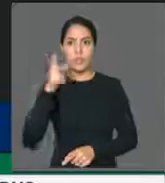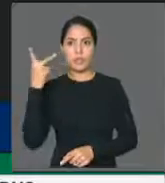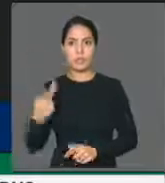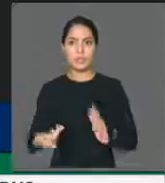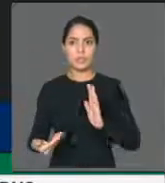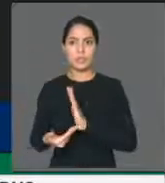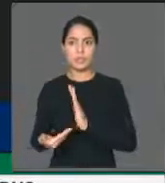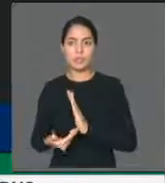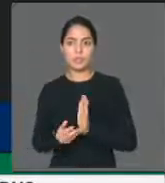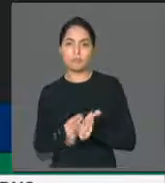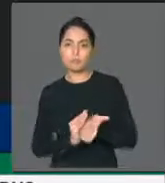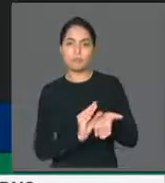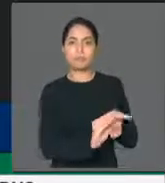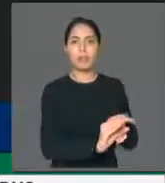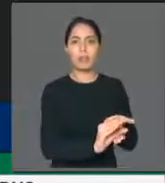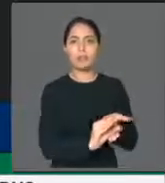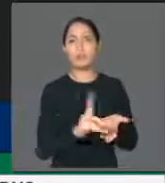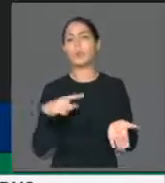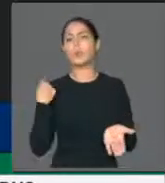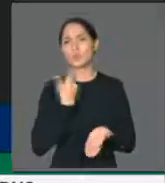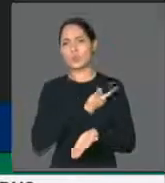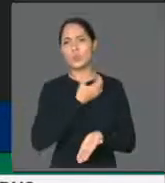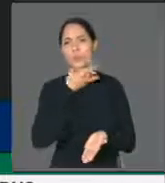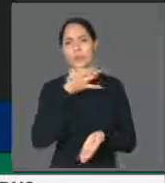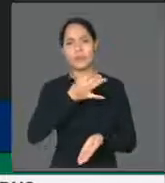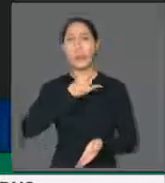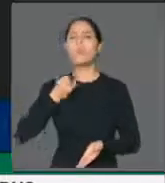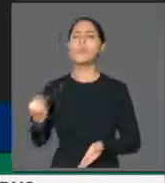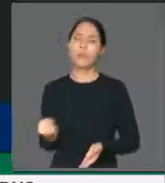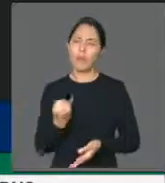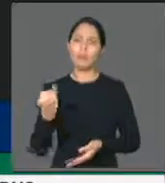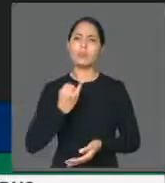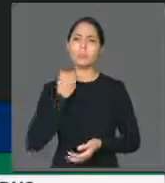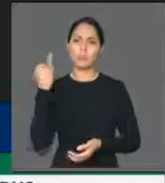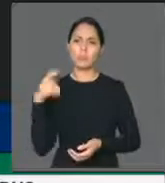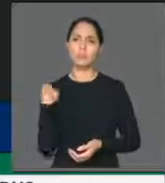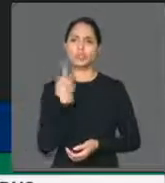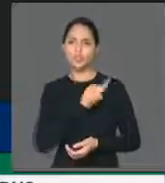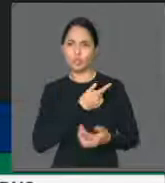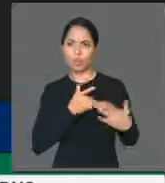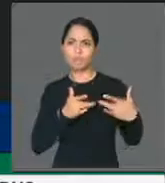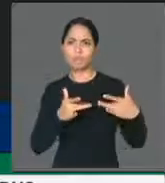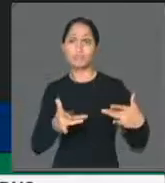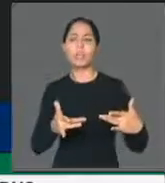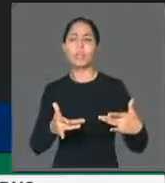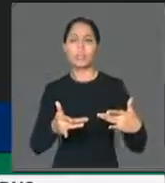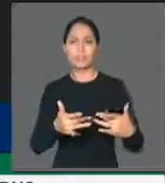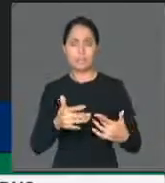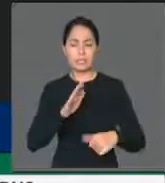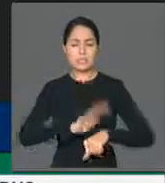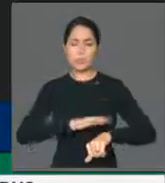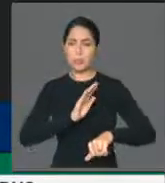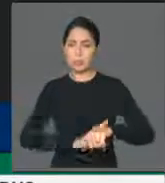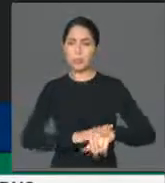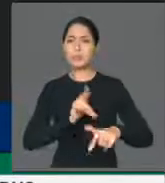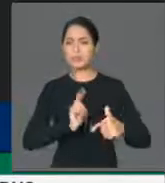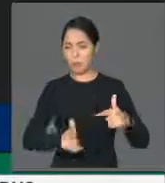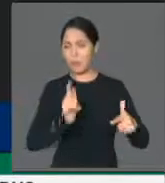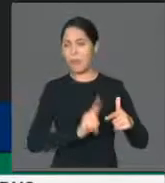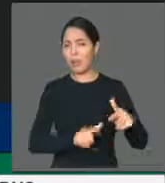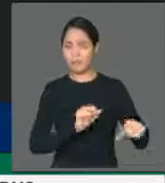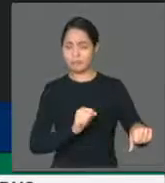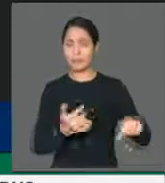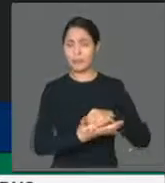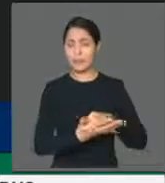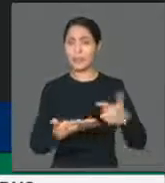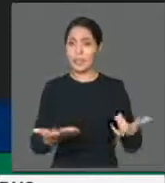crise do coronavírus, medida essa que consideramos importantíssima, que nós contribuamos para esse momento de crise. Espero